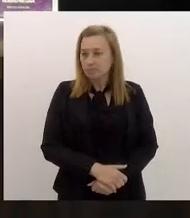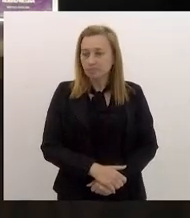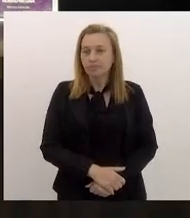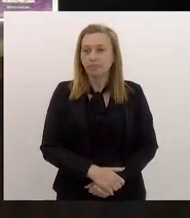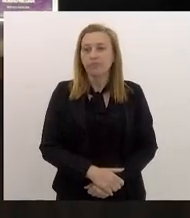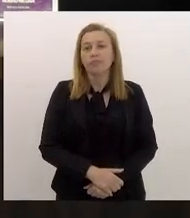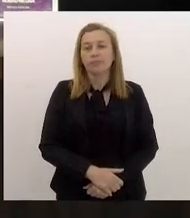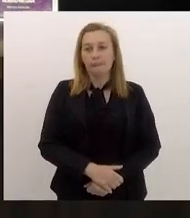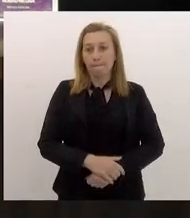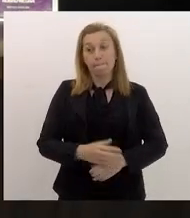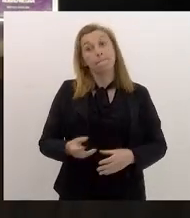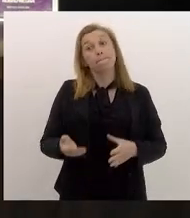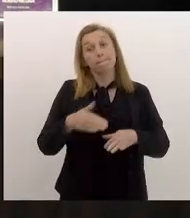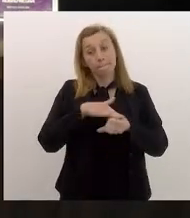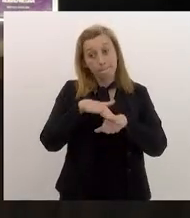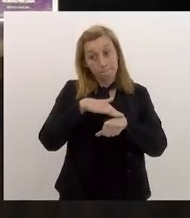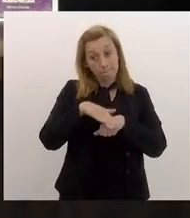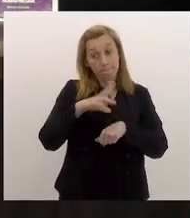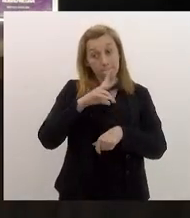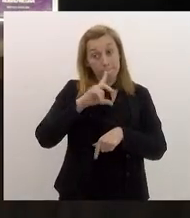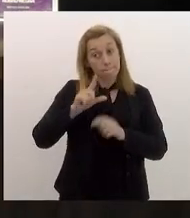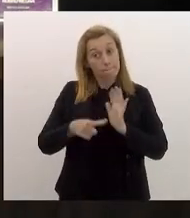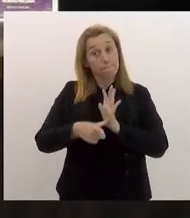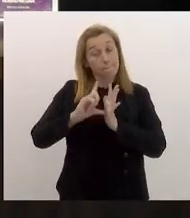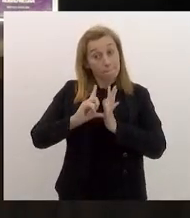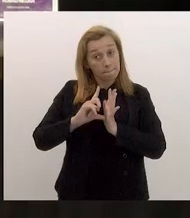nosso interno antes, essa é a minha cabeça. Agora,